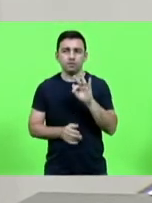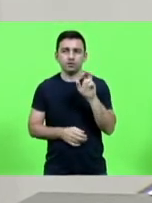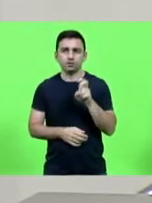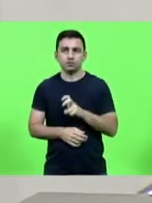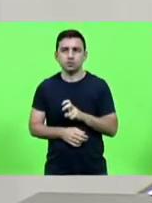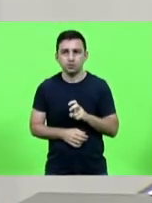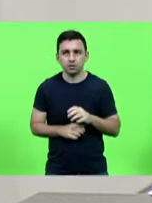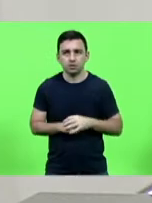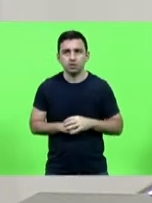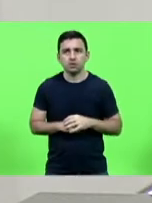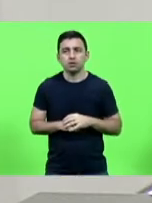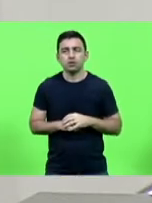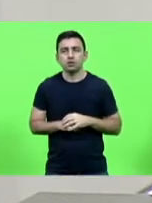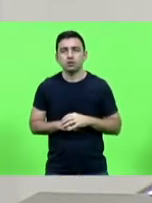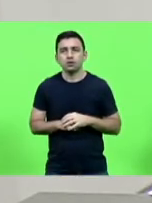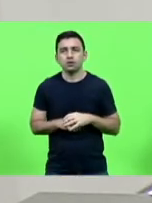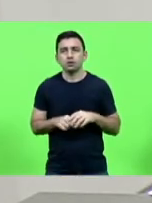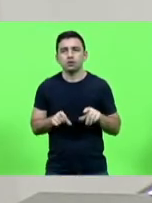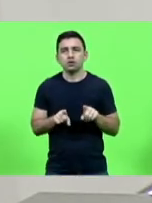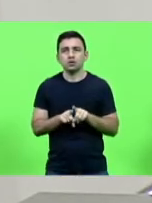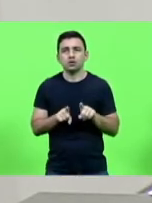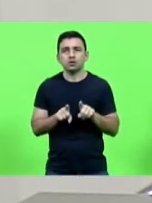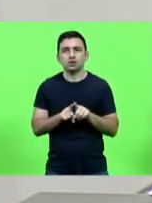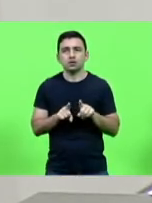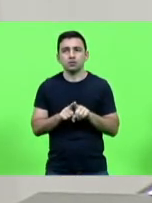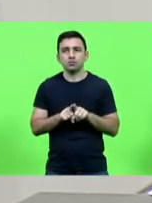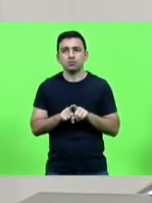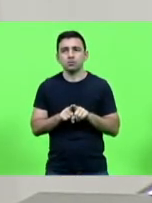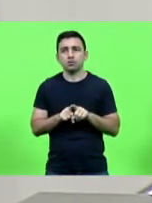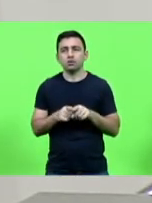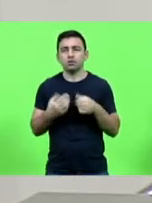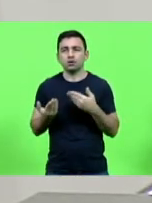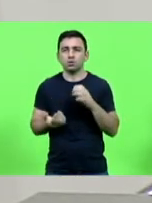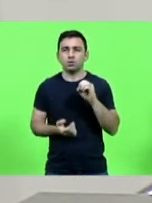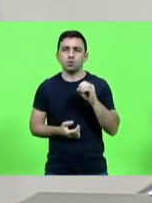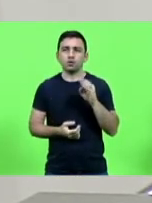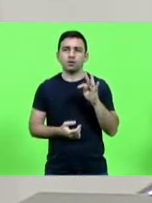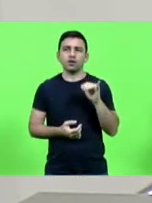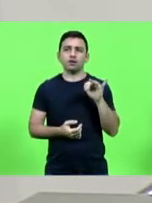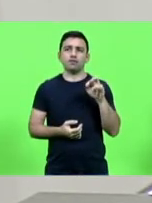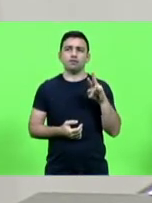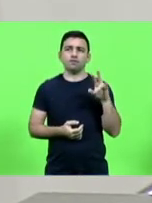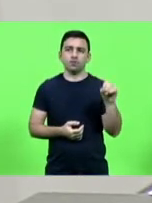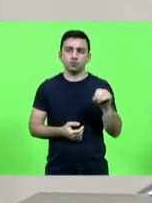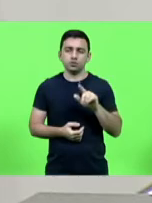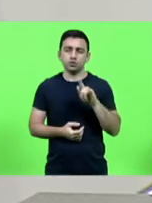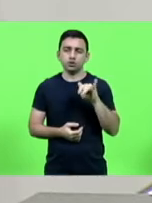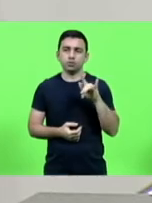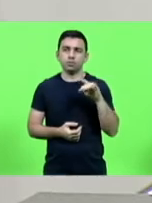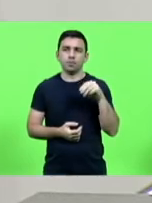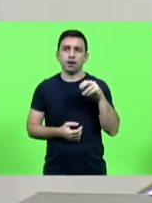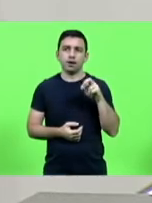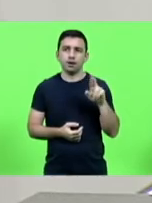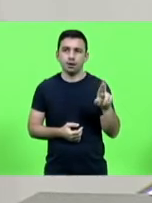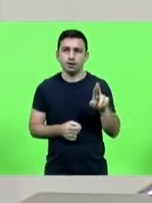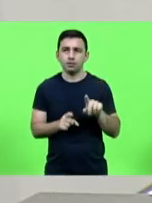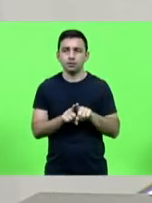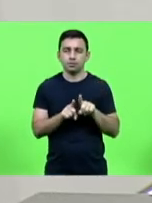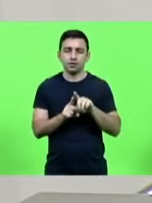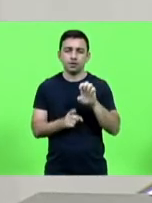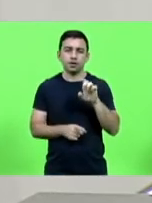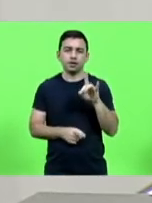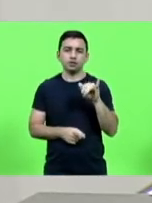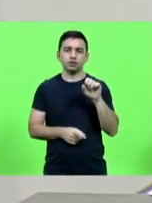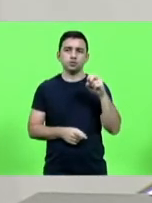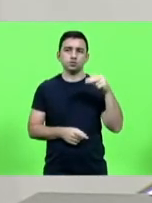Itaiópolis como eu disse Otávio Meinec Gilmar Soares Osório e Edson Alcione Silva